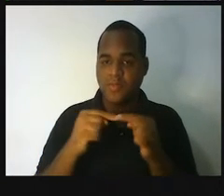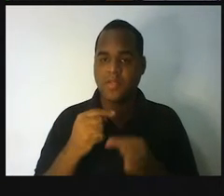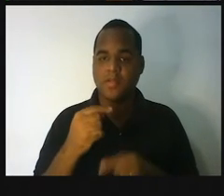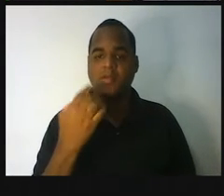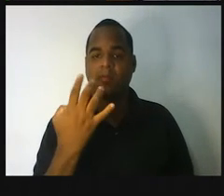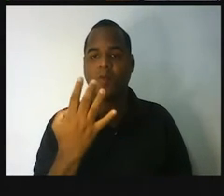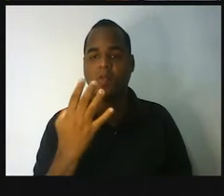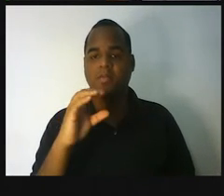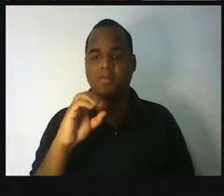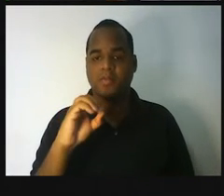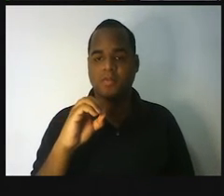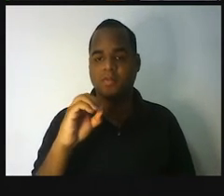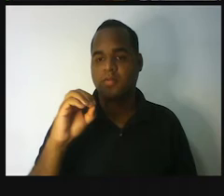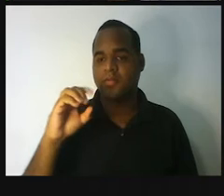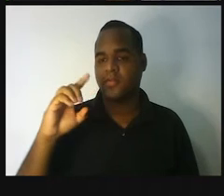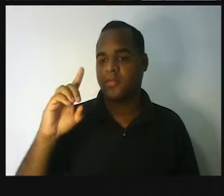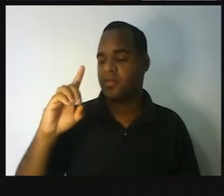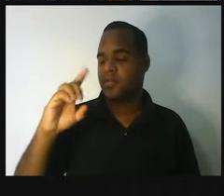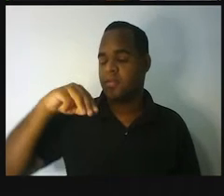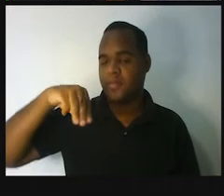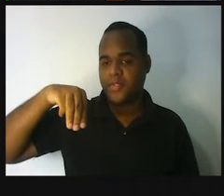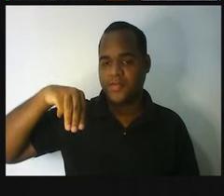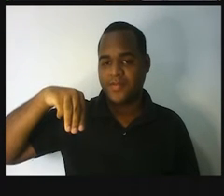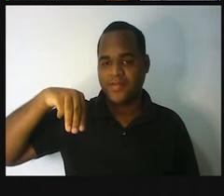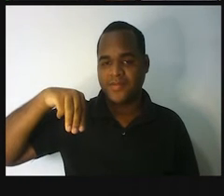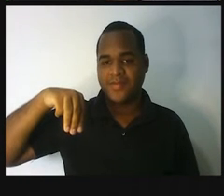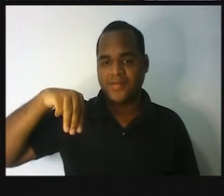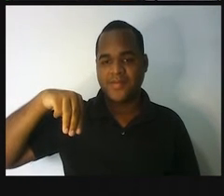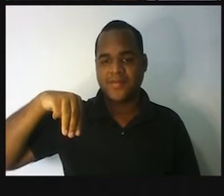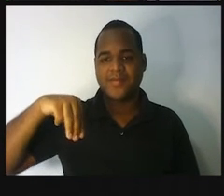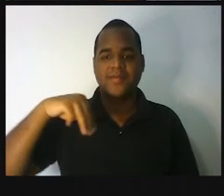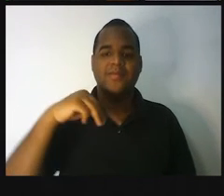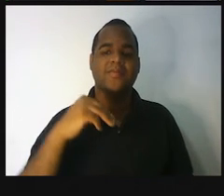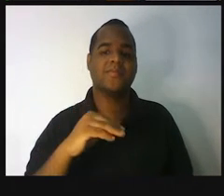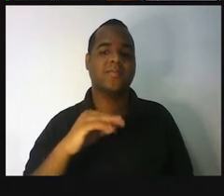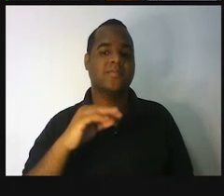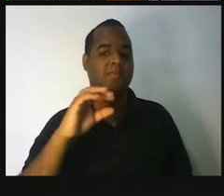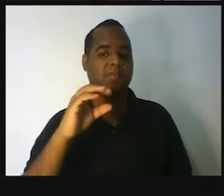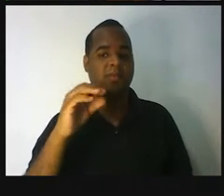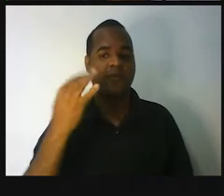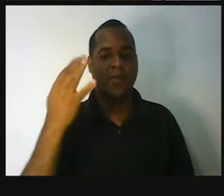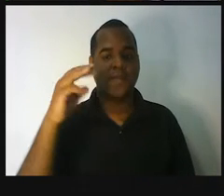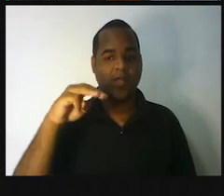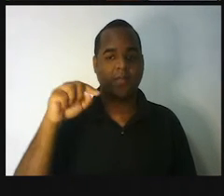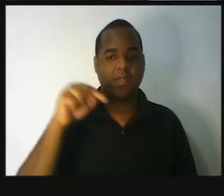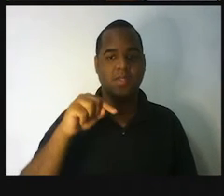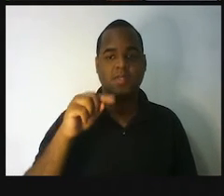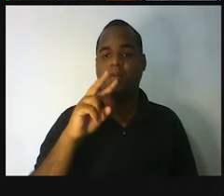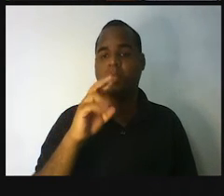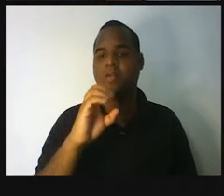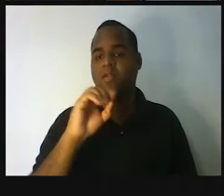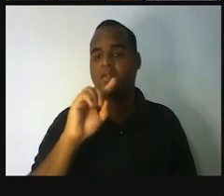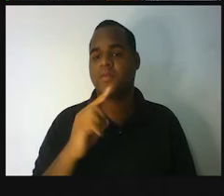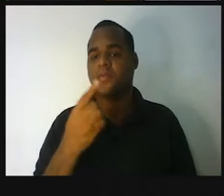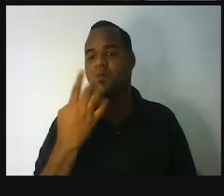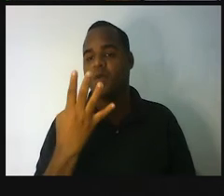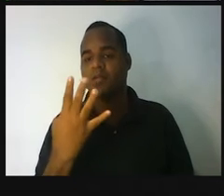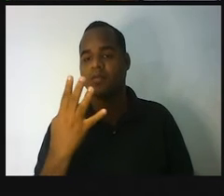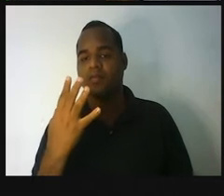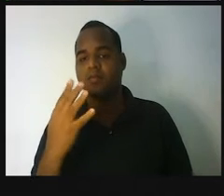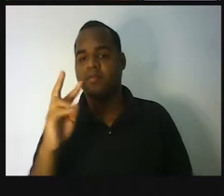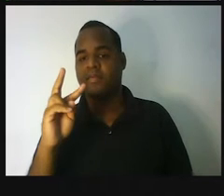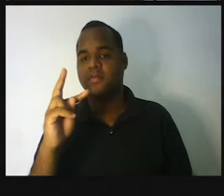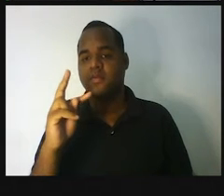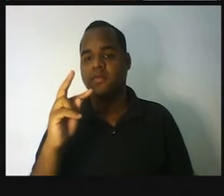mesmo que quarenta decímetros. Quatro metros de comprimento é o mesmo que 0,4